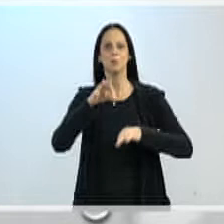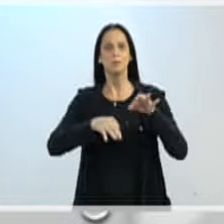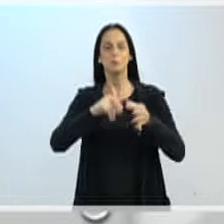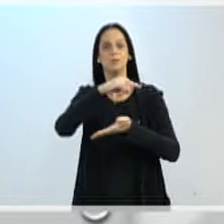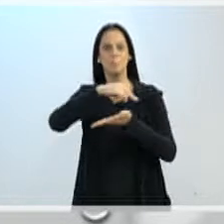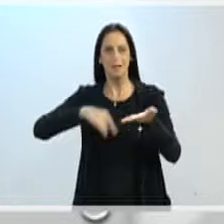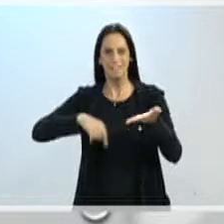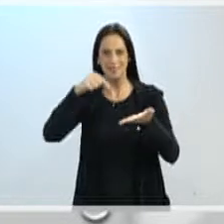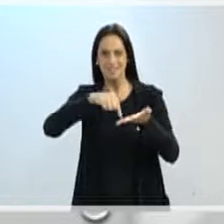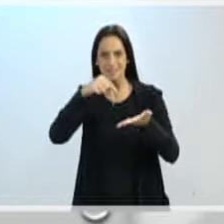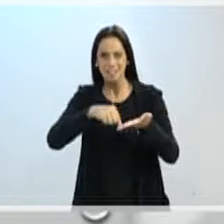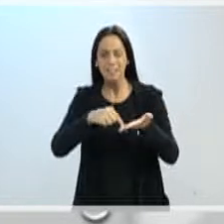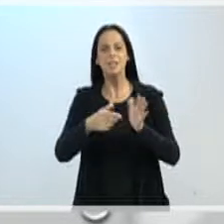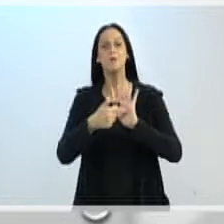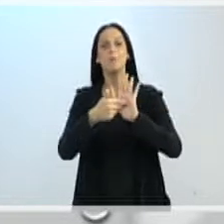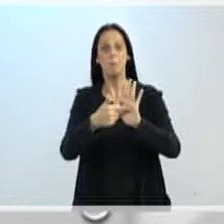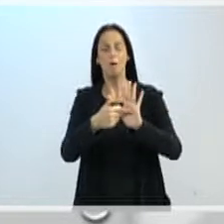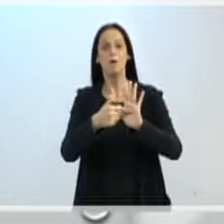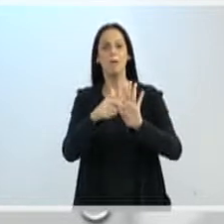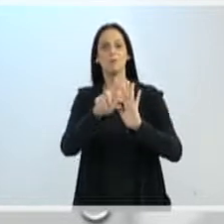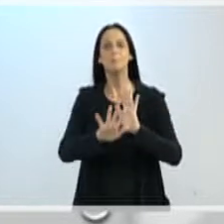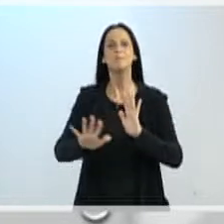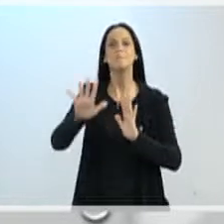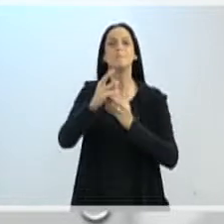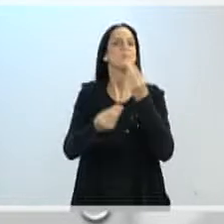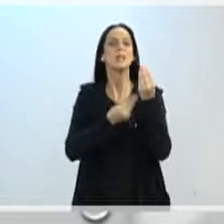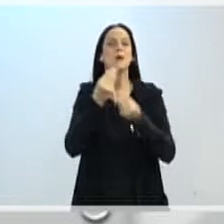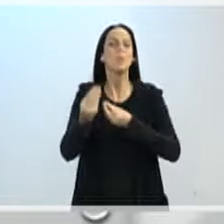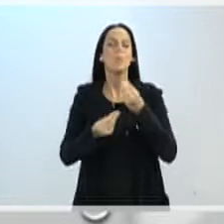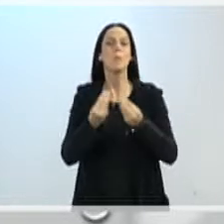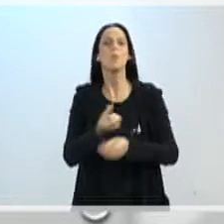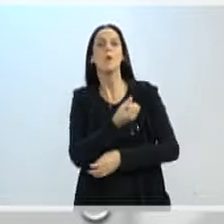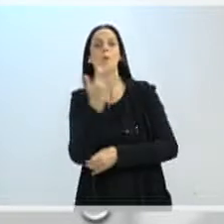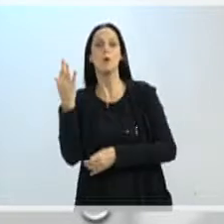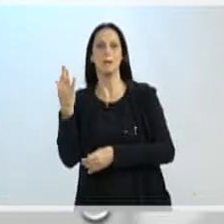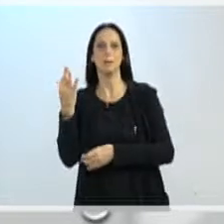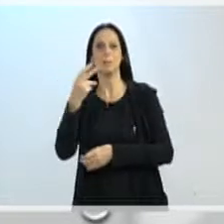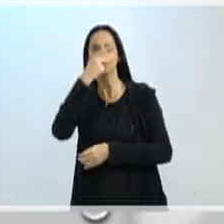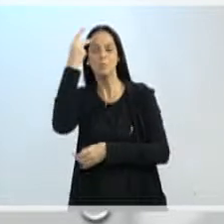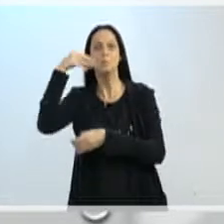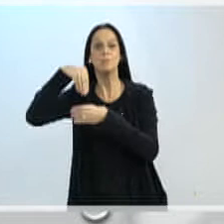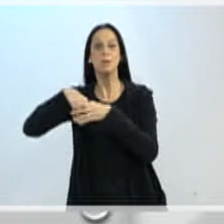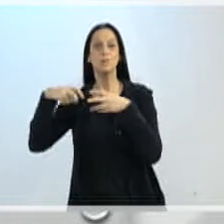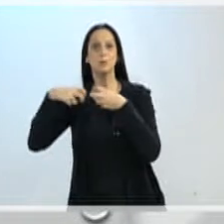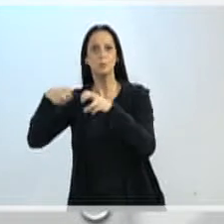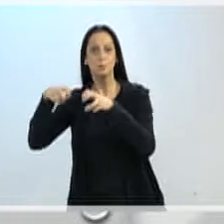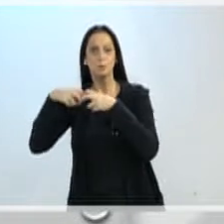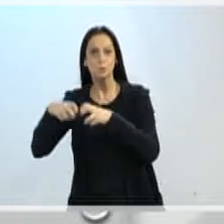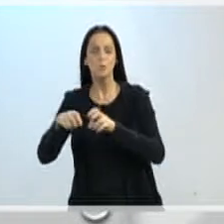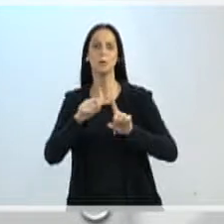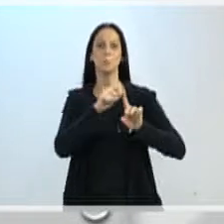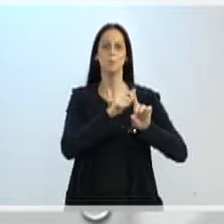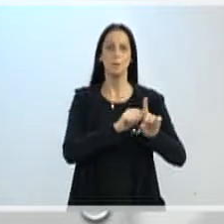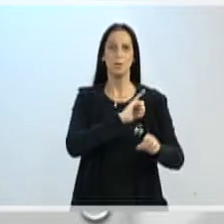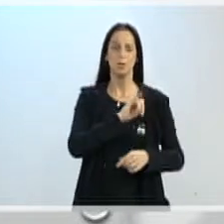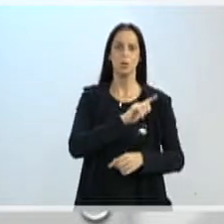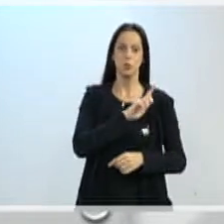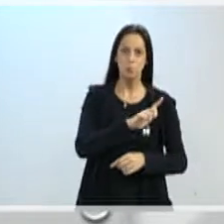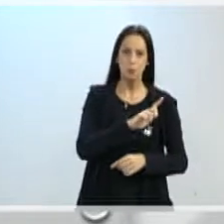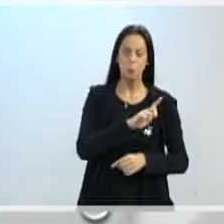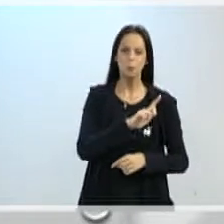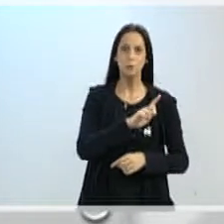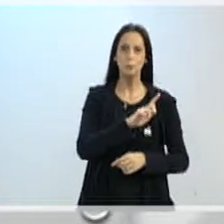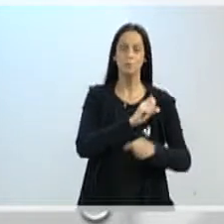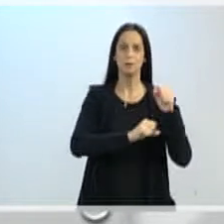Então, ele dá uma visão de como é que a quantidade de passageiros por categoria de julho de 2017 a junho de